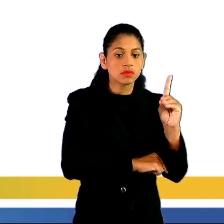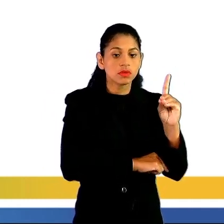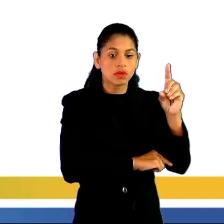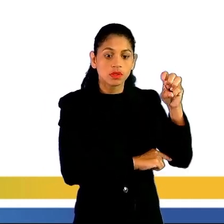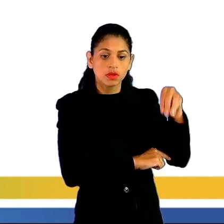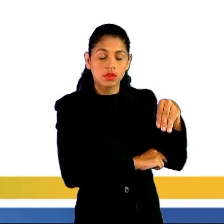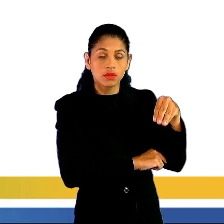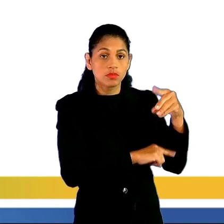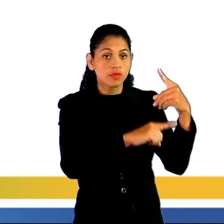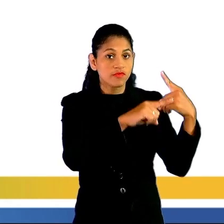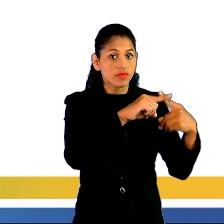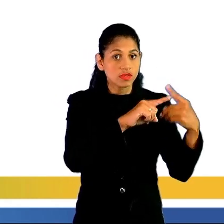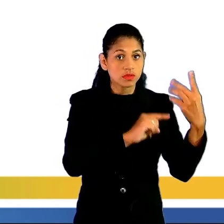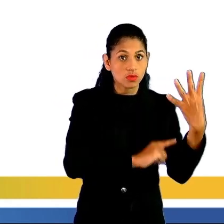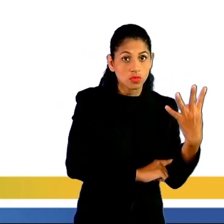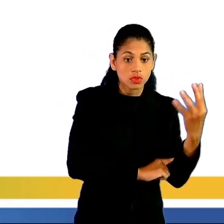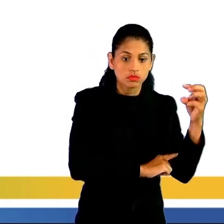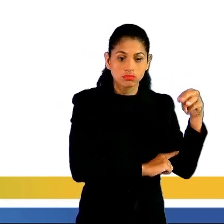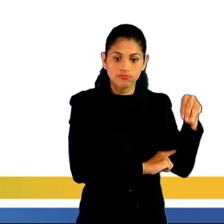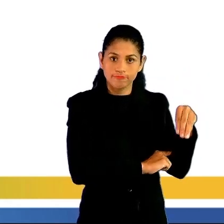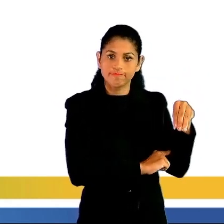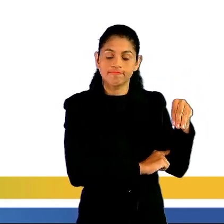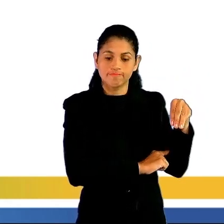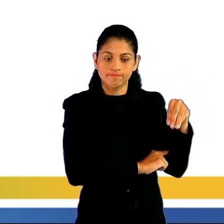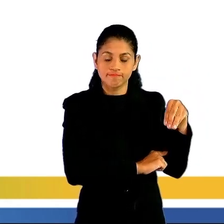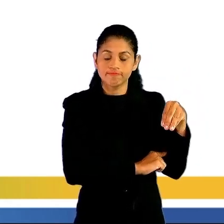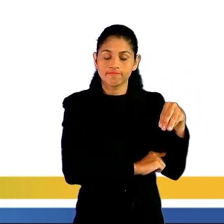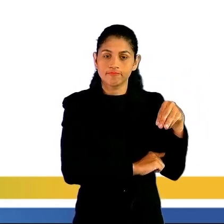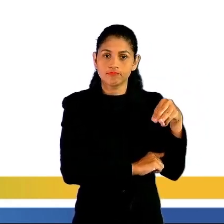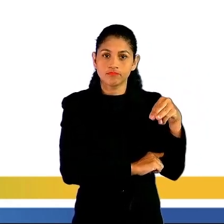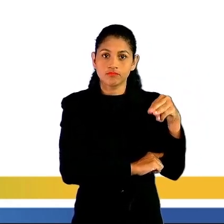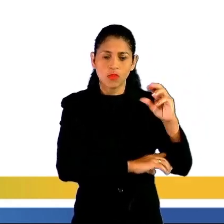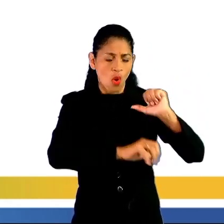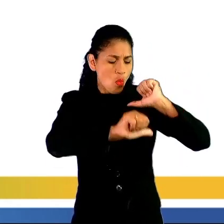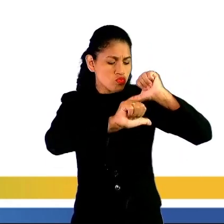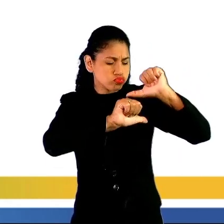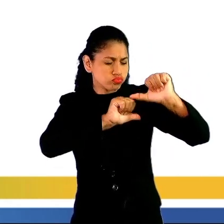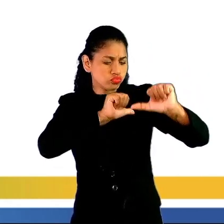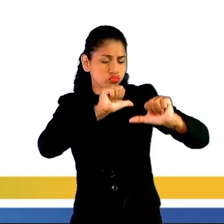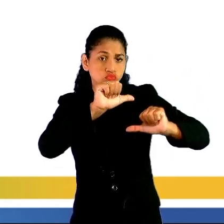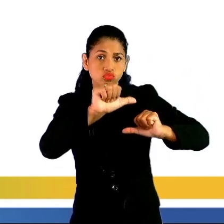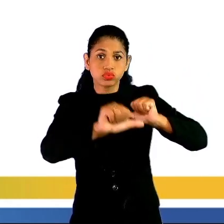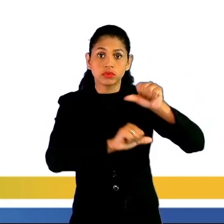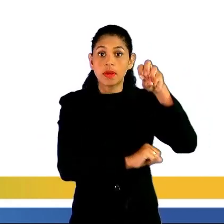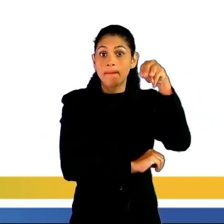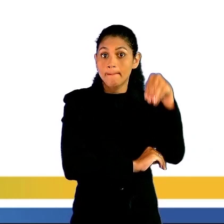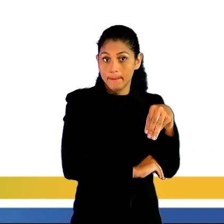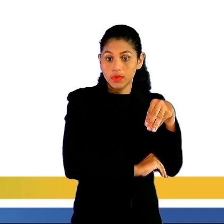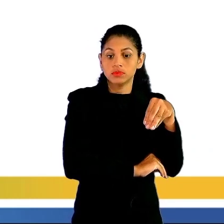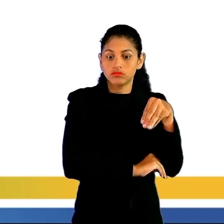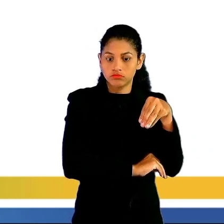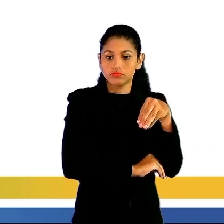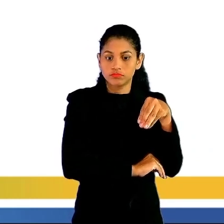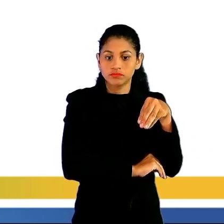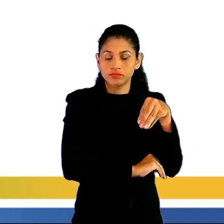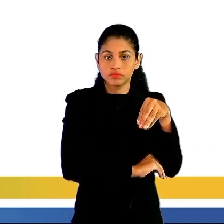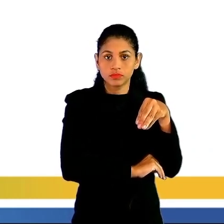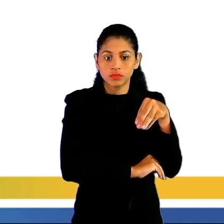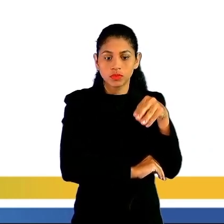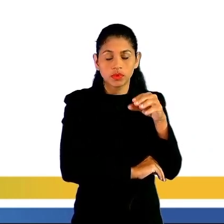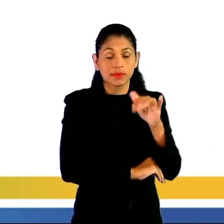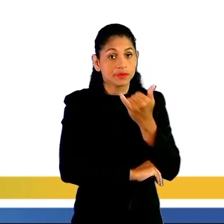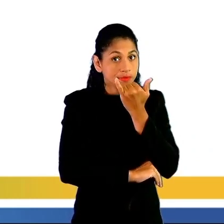metros. Vou transformar tudo em metros, ok? Perdão, em decímetros.